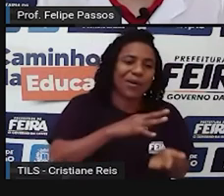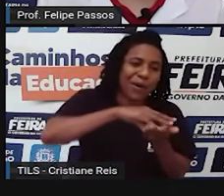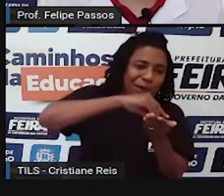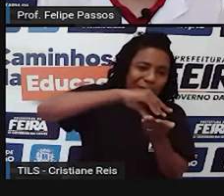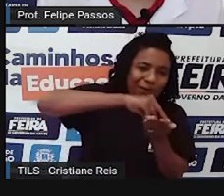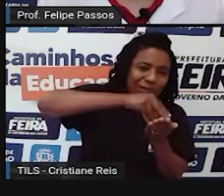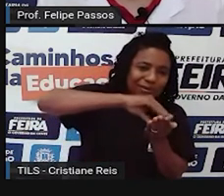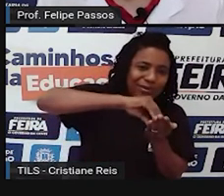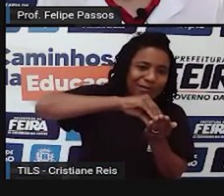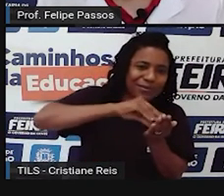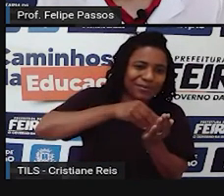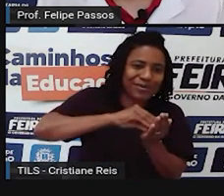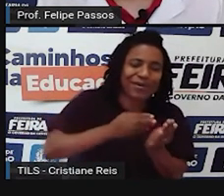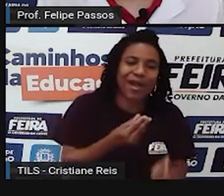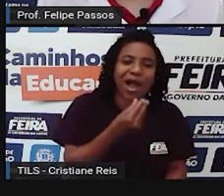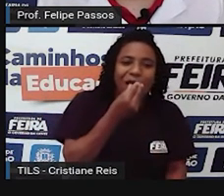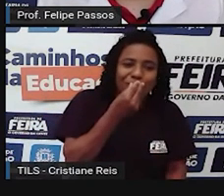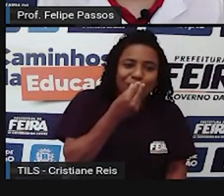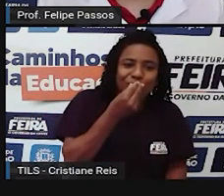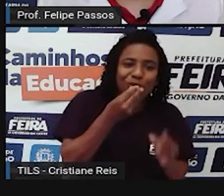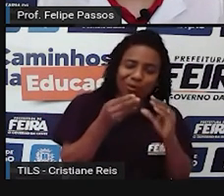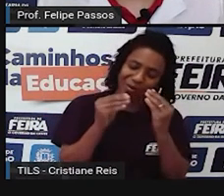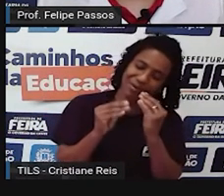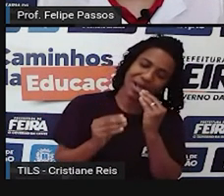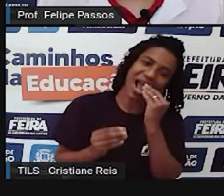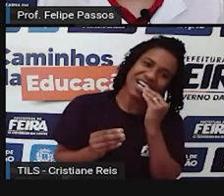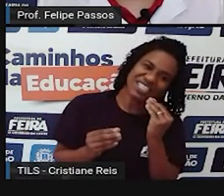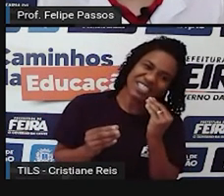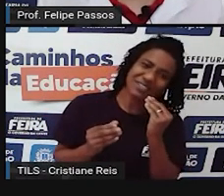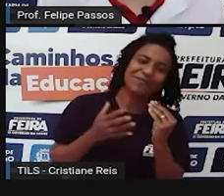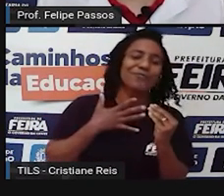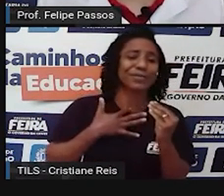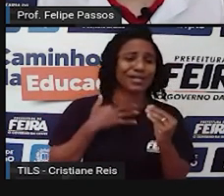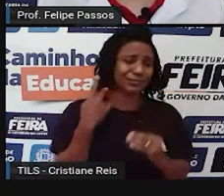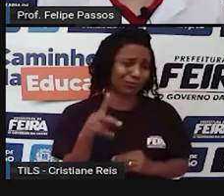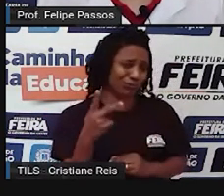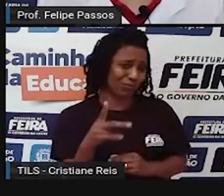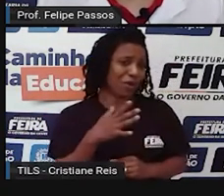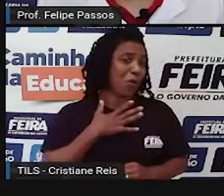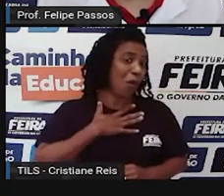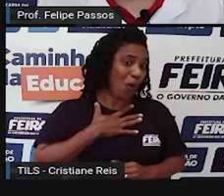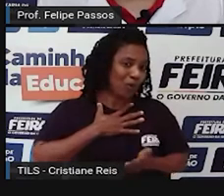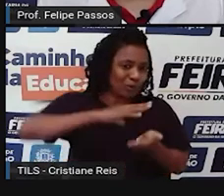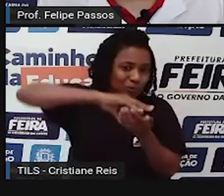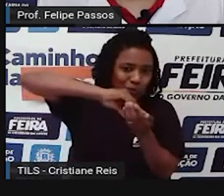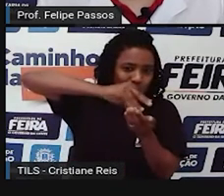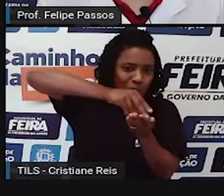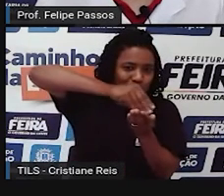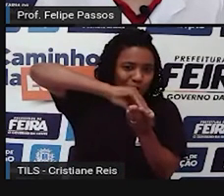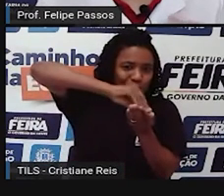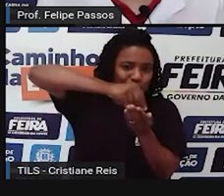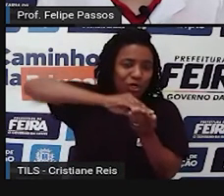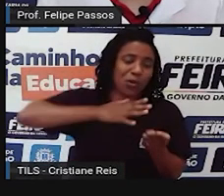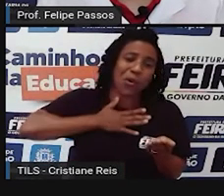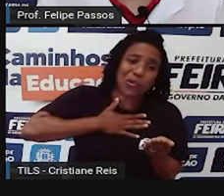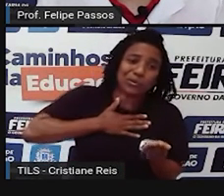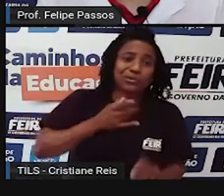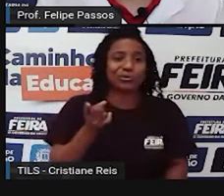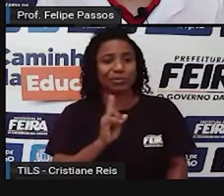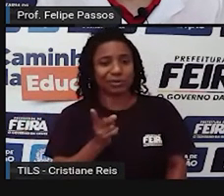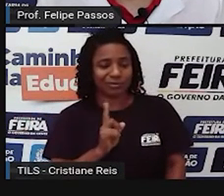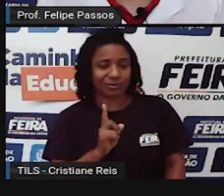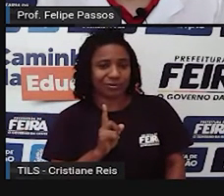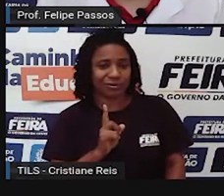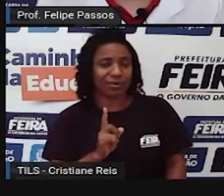pela ponta ou pela parte de baixo, pelo recheio. Isso é uma opinião. Você come como você quiser. É se você bota o feijão